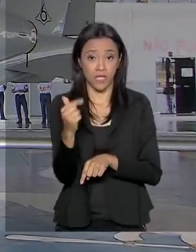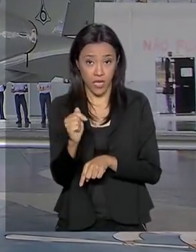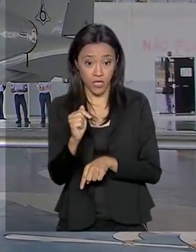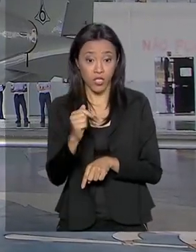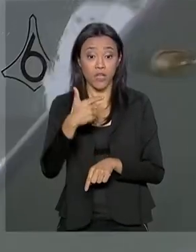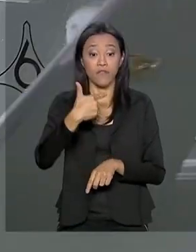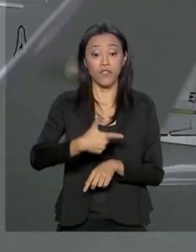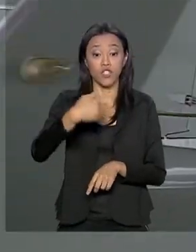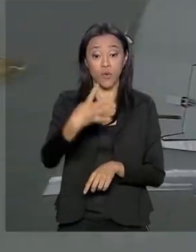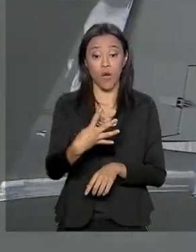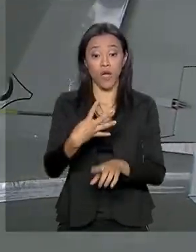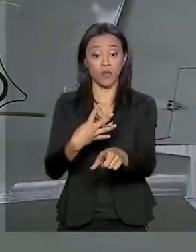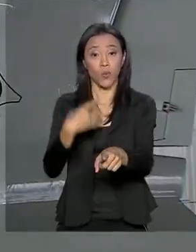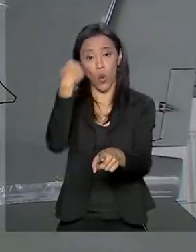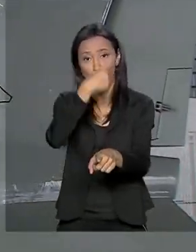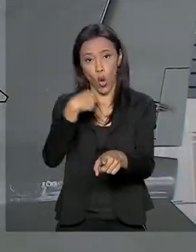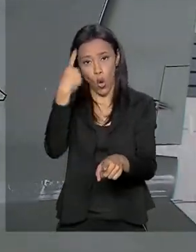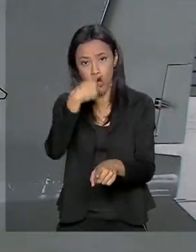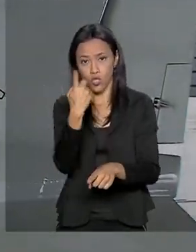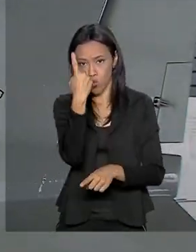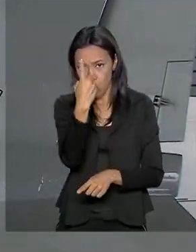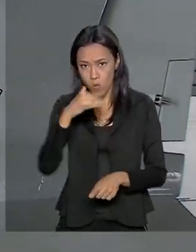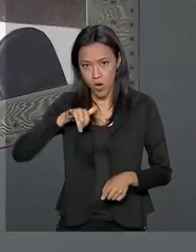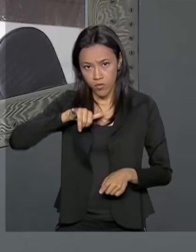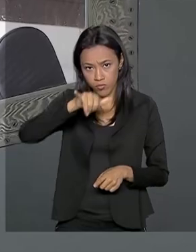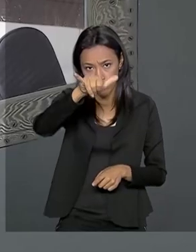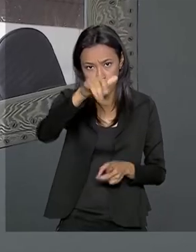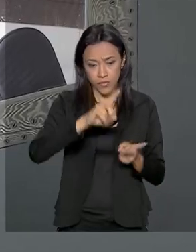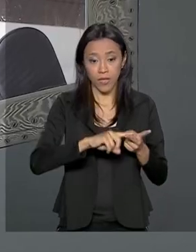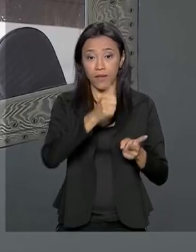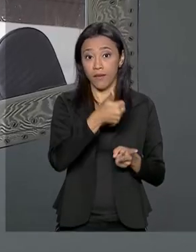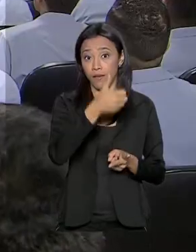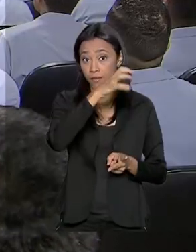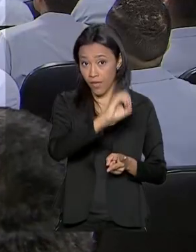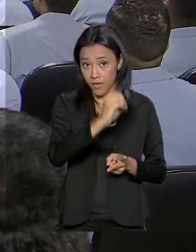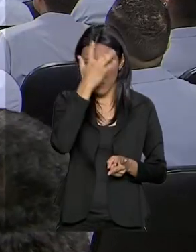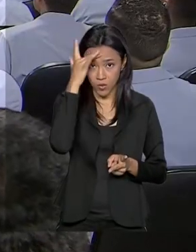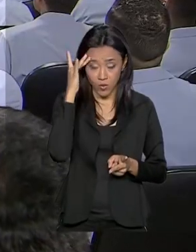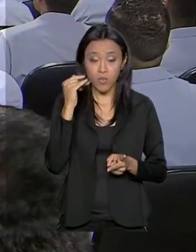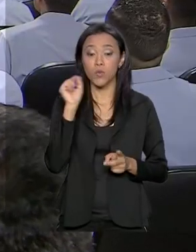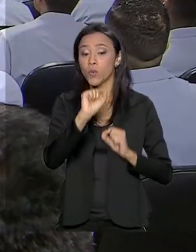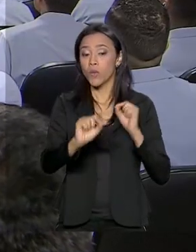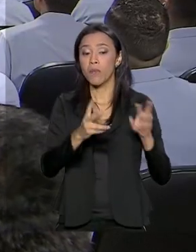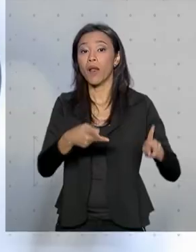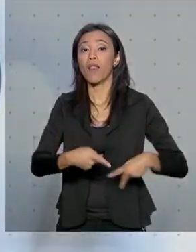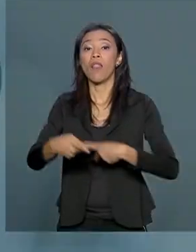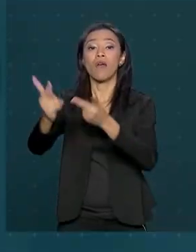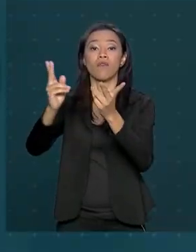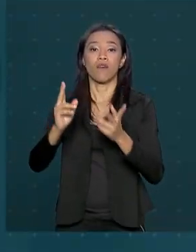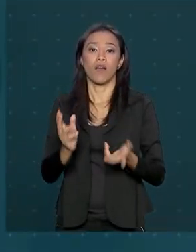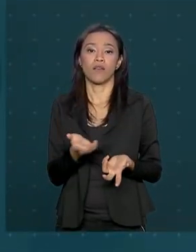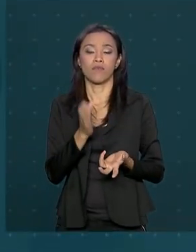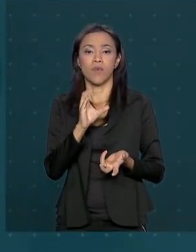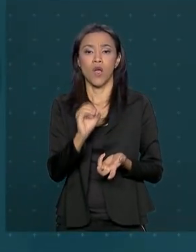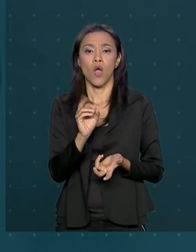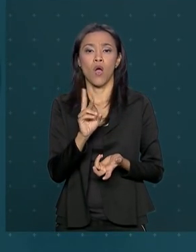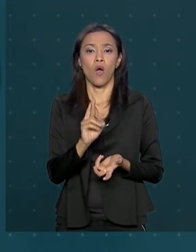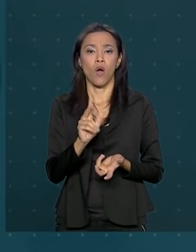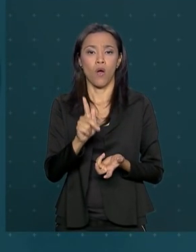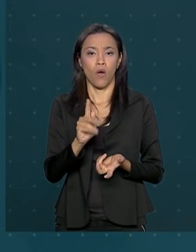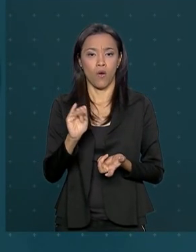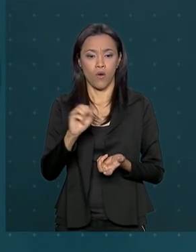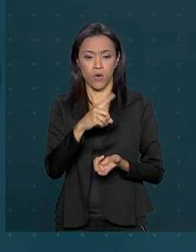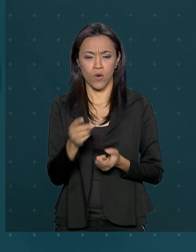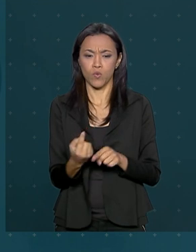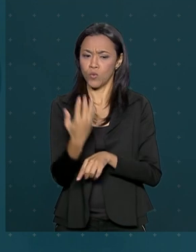horas, uma aeronave e 10 tripulantes exclusivamente para o transporte de órgãos. Do início do ano até o último dia